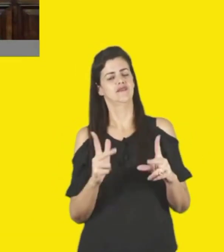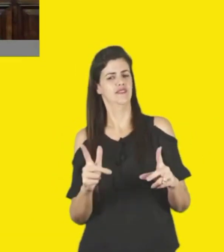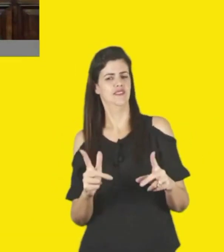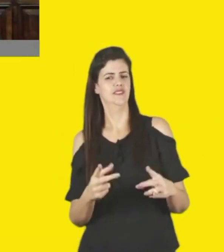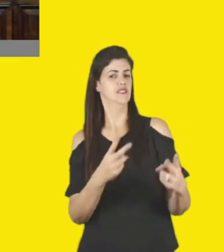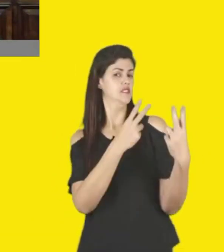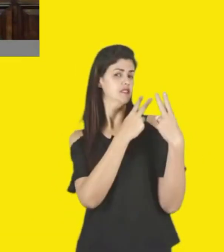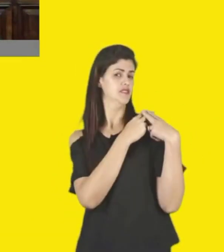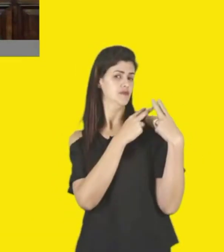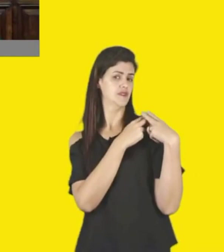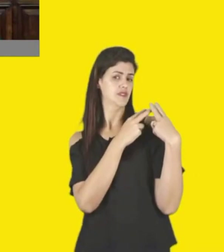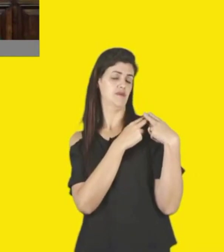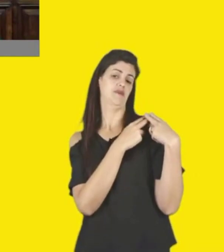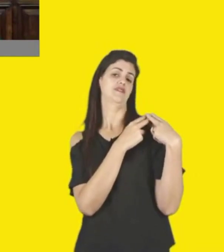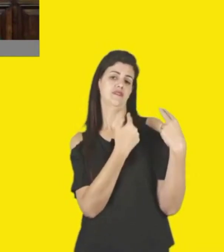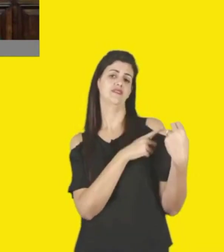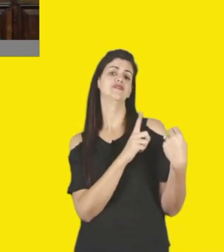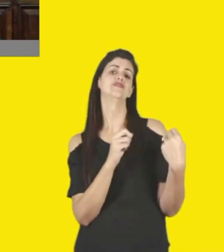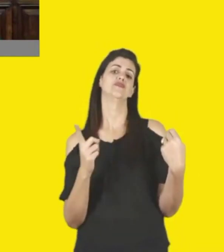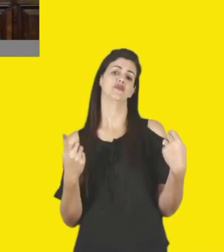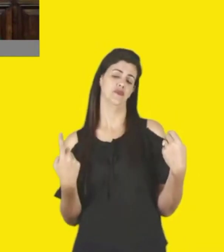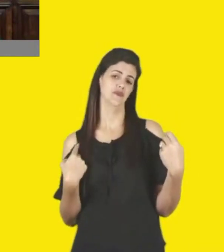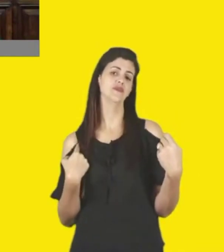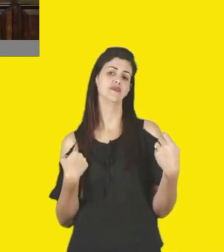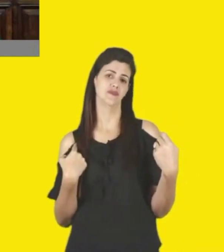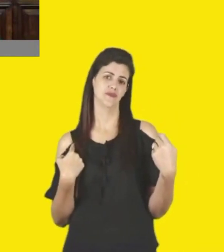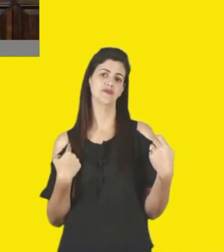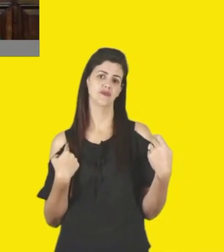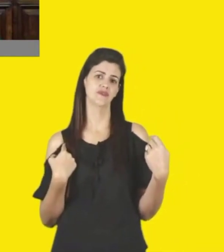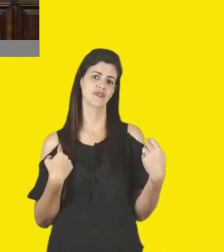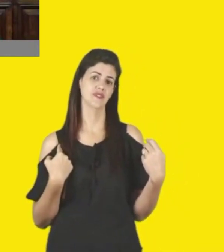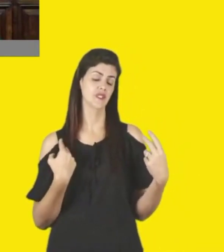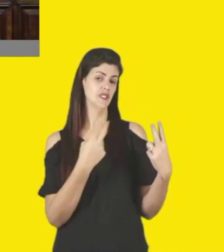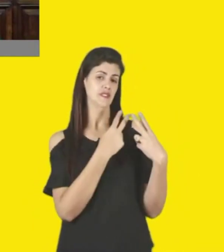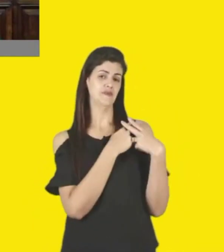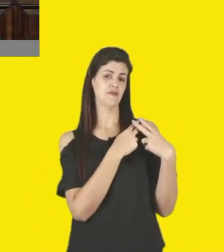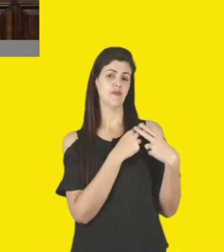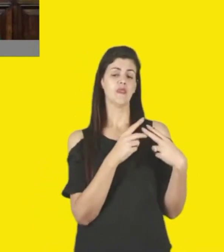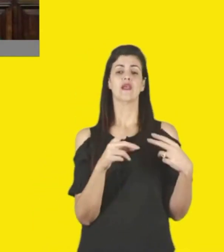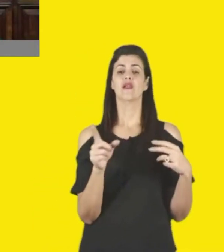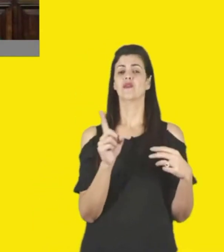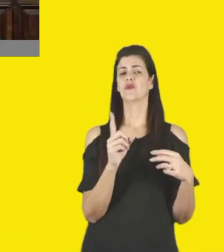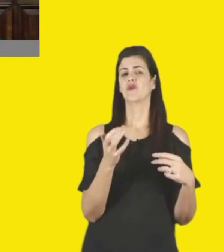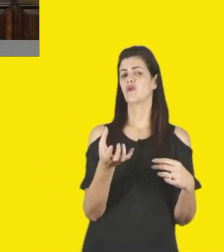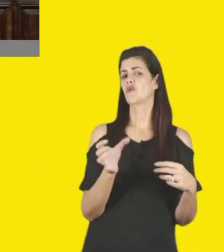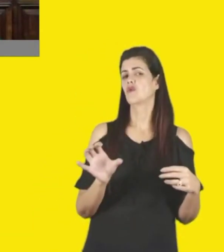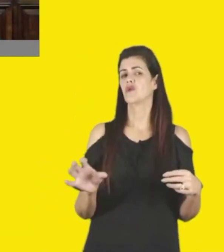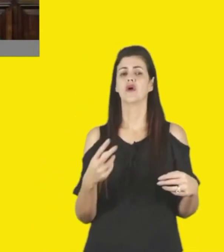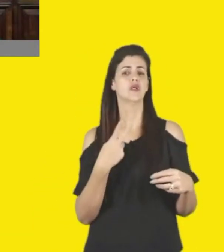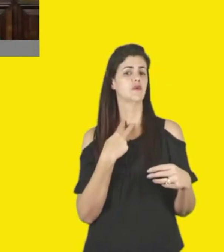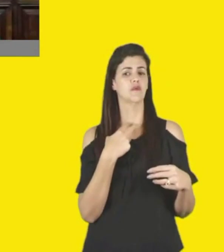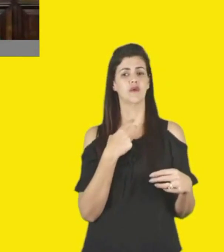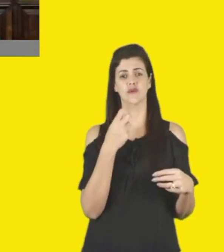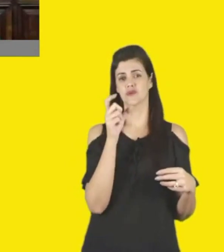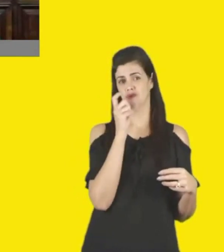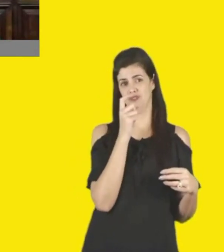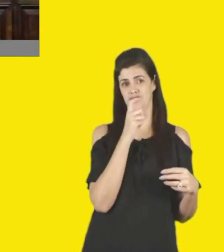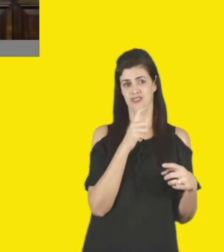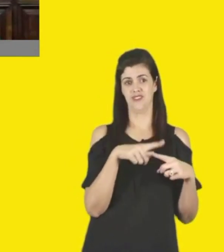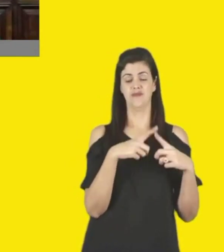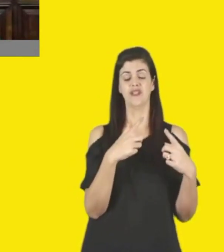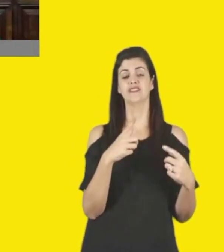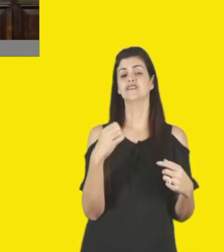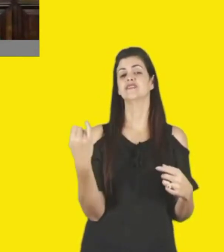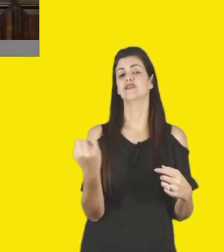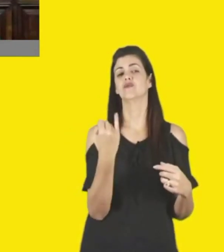claro, eu não tenho, e eu quero dizer já desde o começo, eu não detenho a verdade, viu, Rosana, e é por isso que os parceiros também, nessa